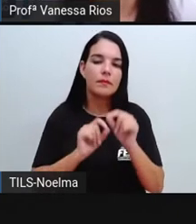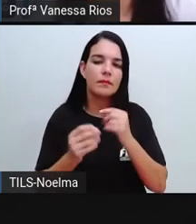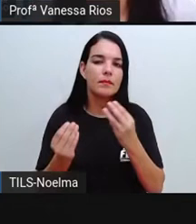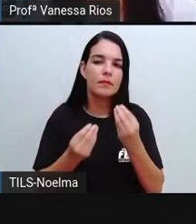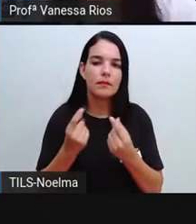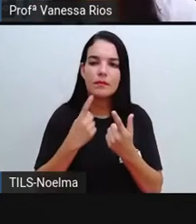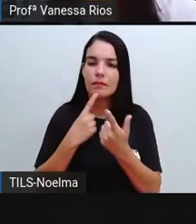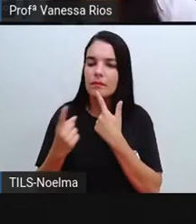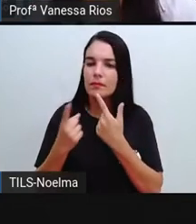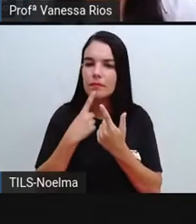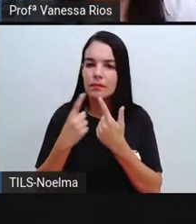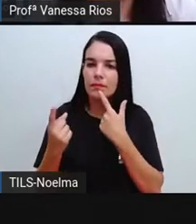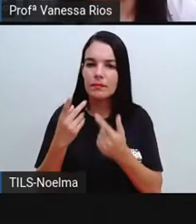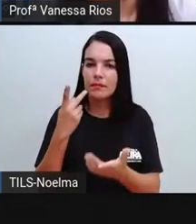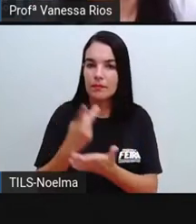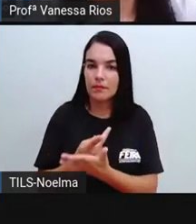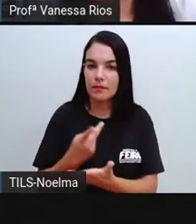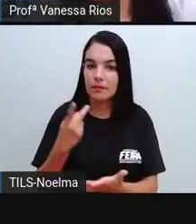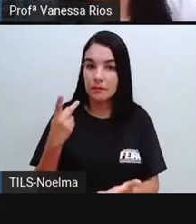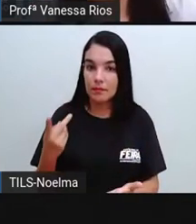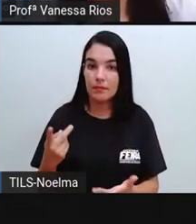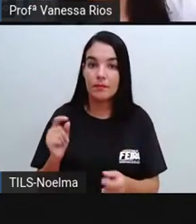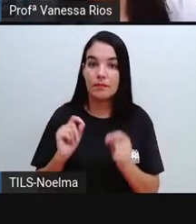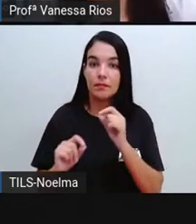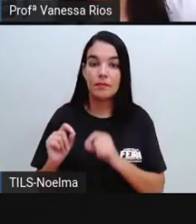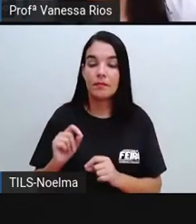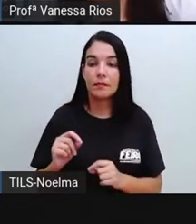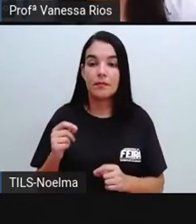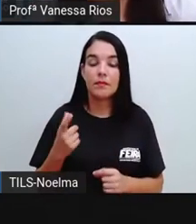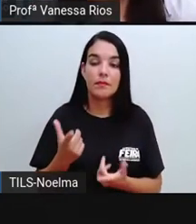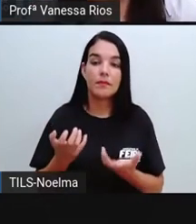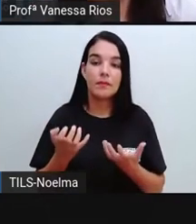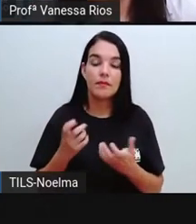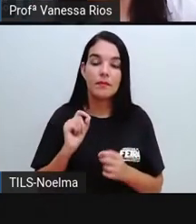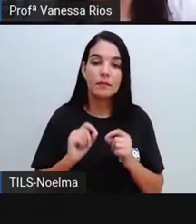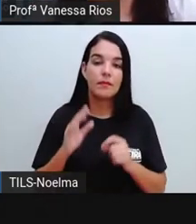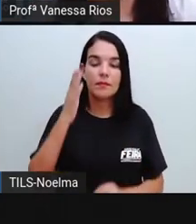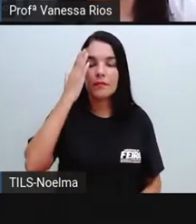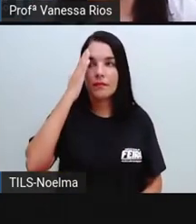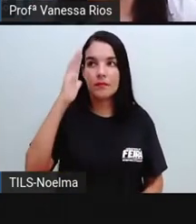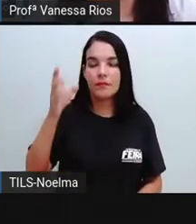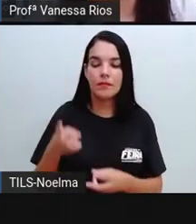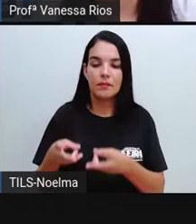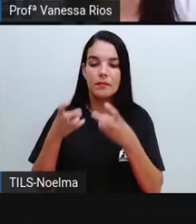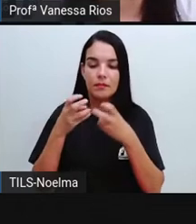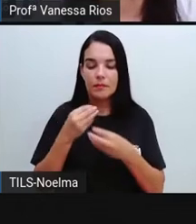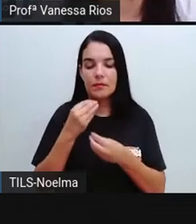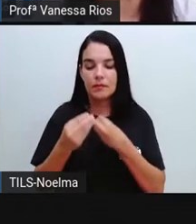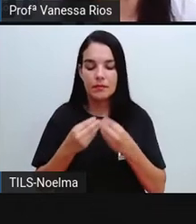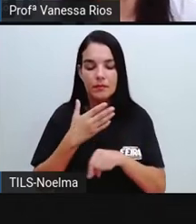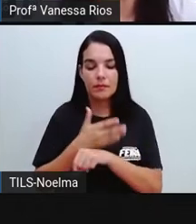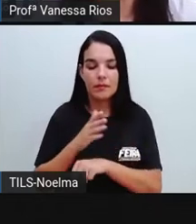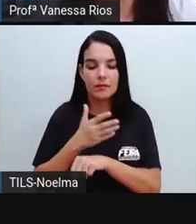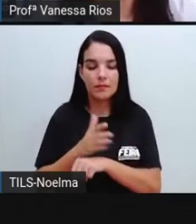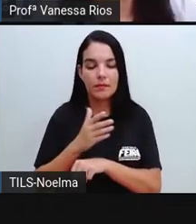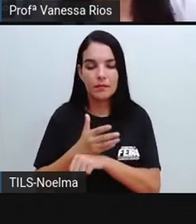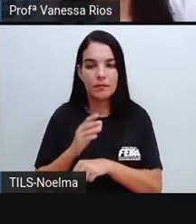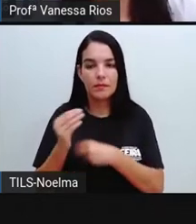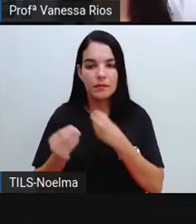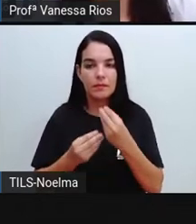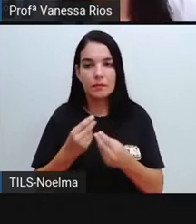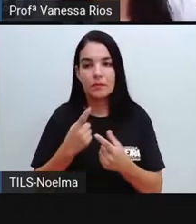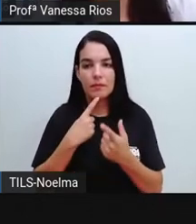uma entrevista acontece, que a nossa intenção principal é perceber de forma prática como